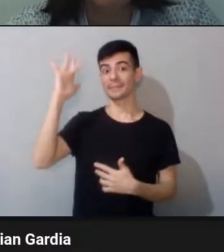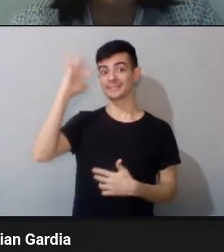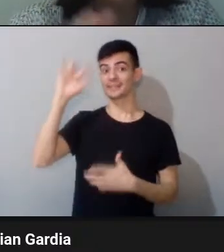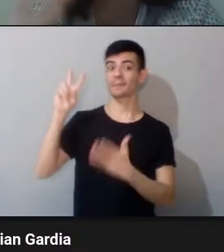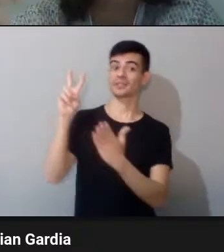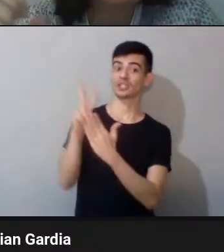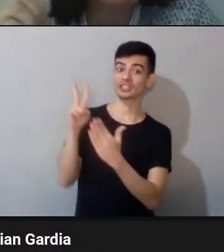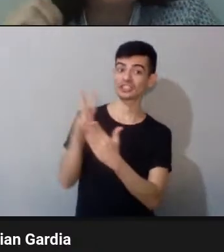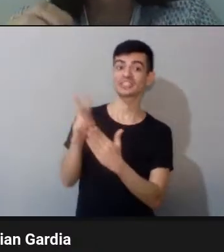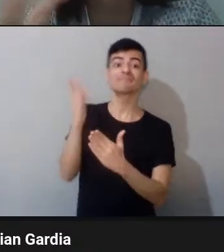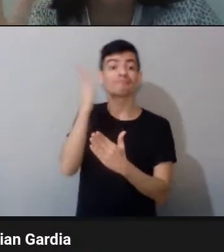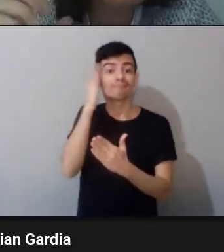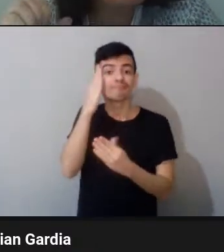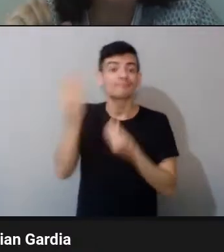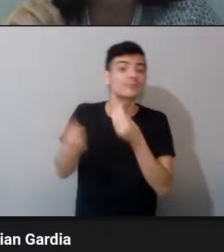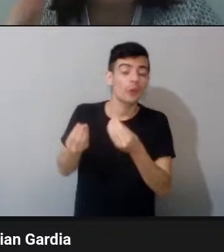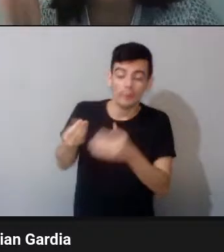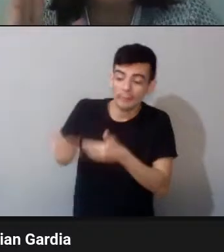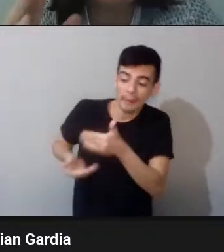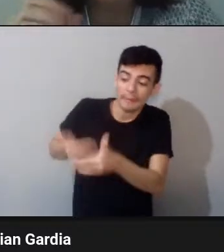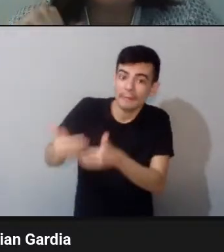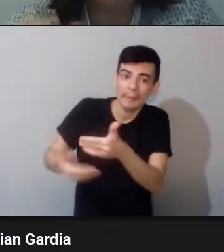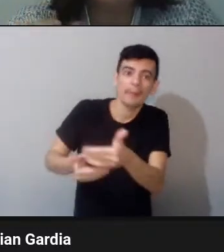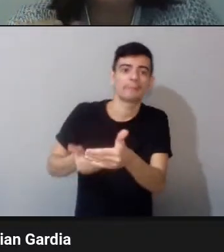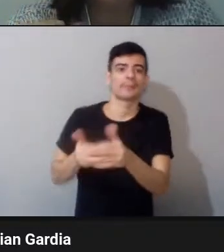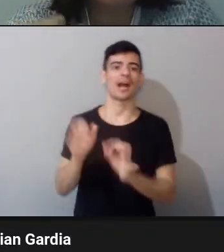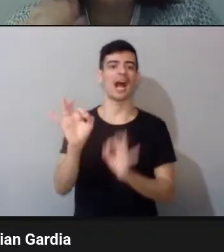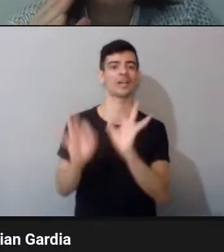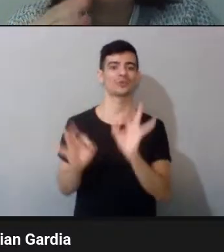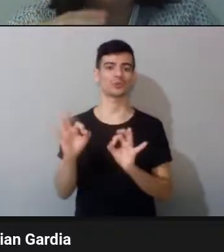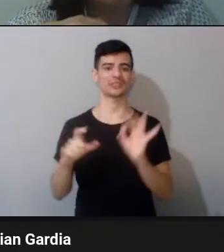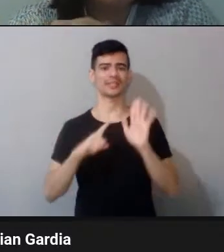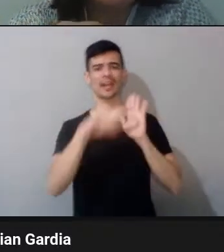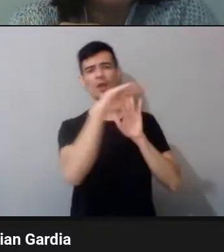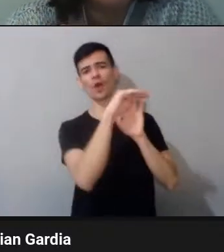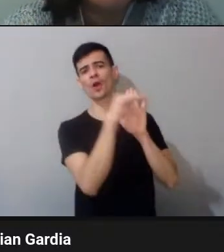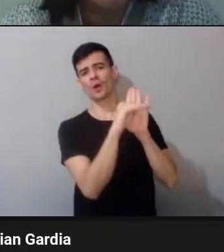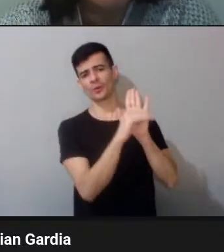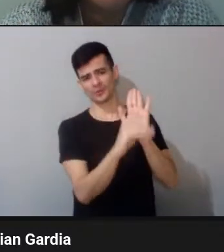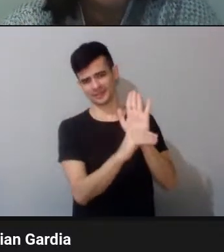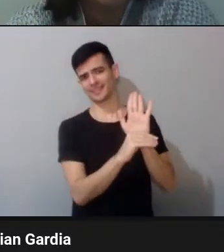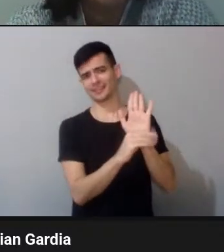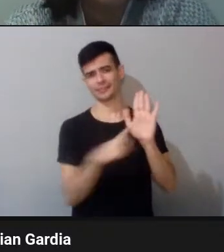rola e a gente faz os ajustes no roteiro que a gente tinha combinado bem direitinho, né, Filipe?